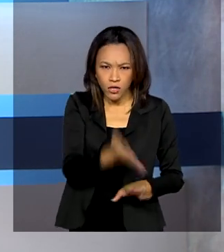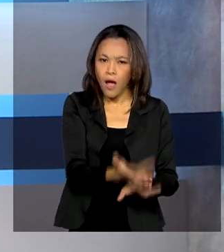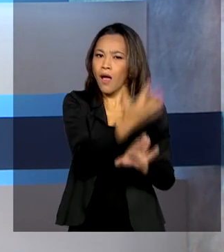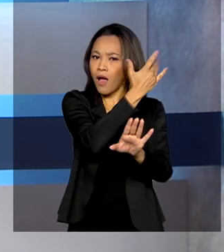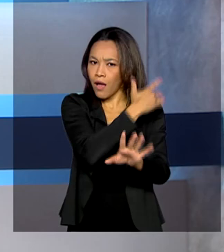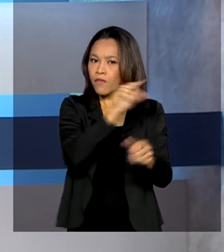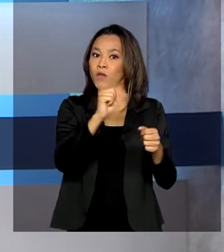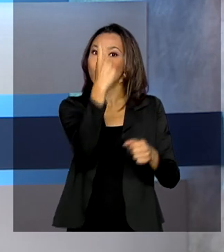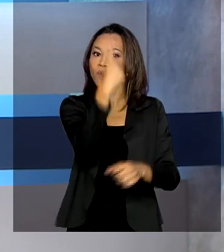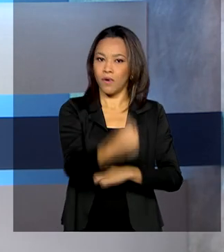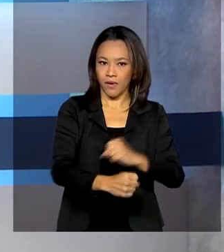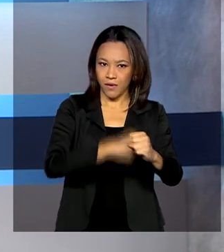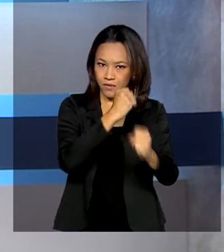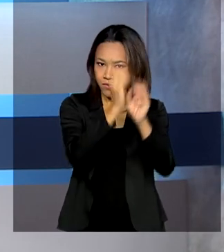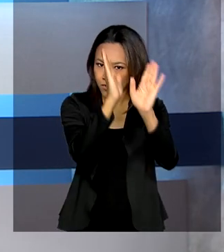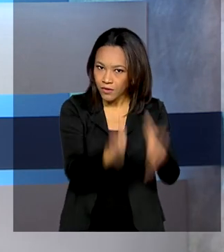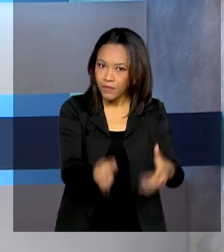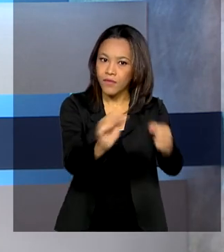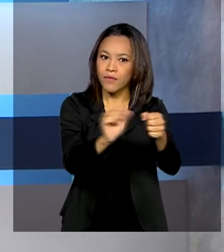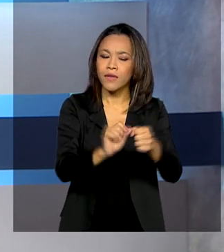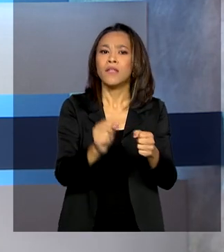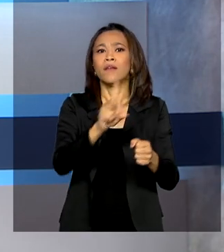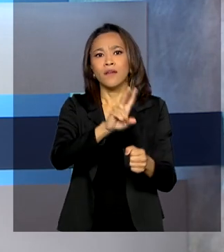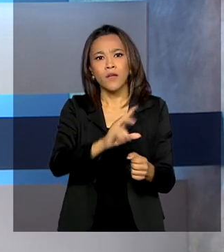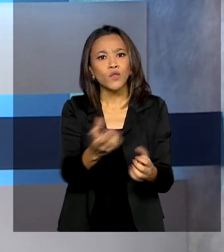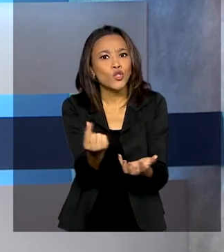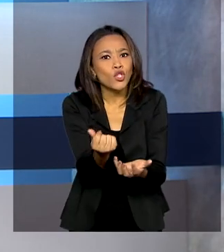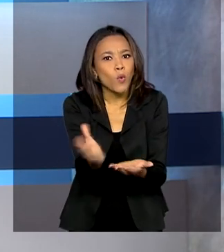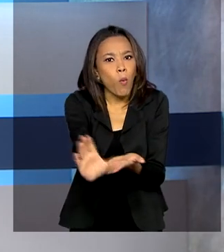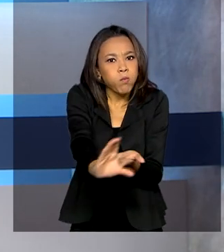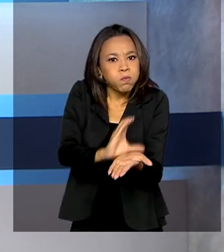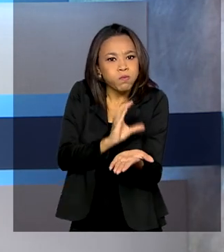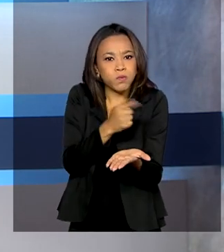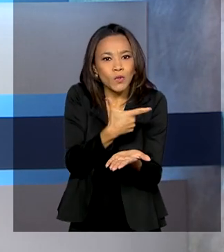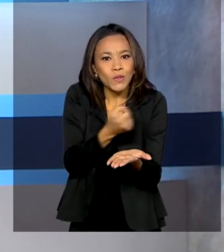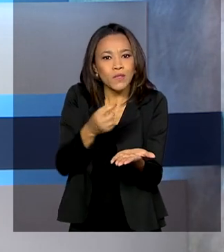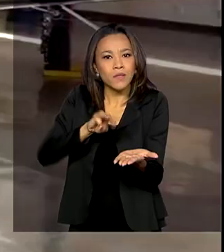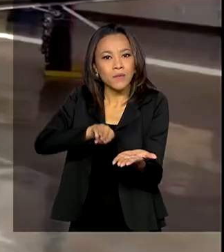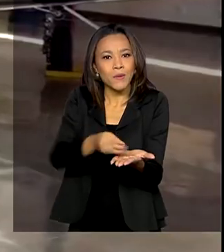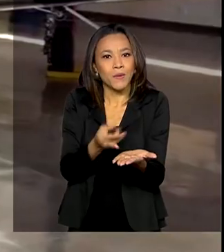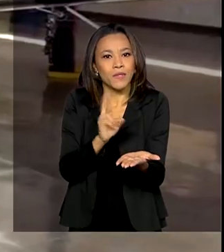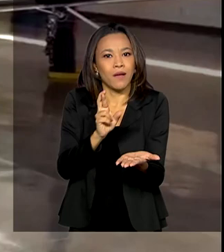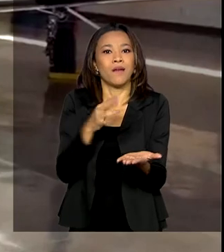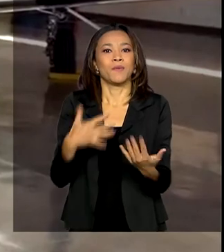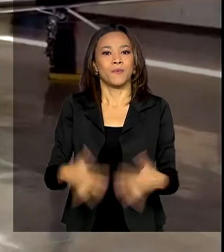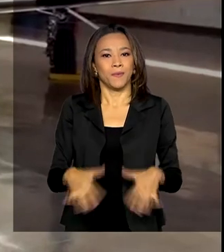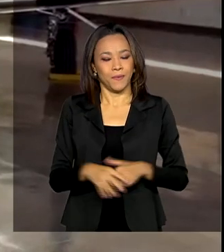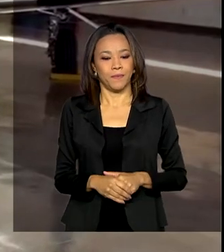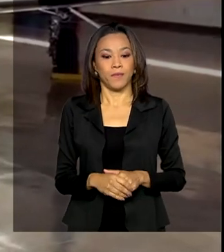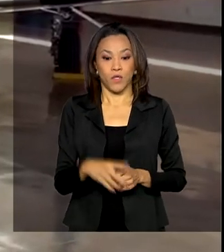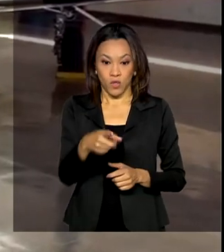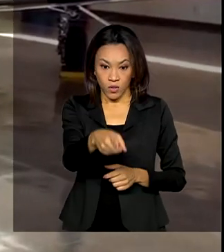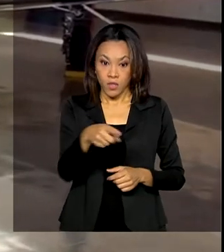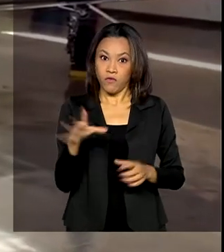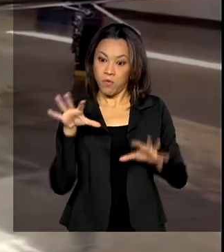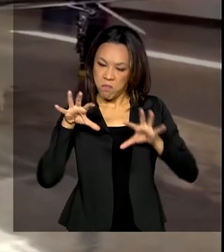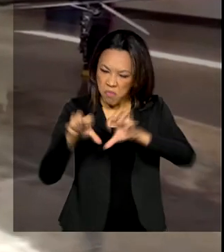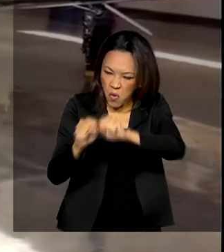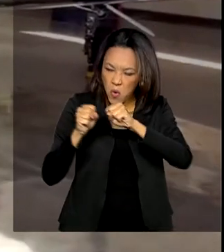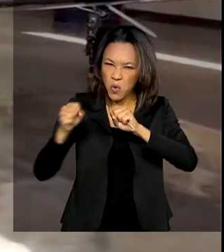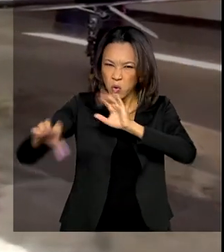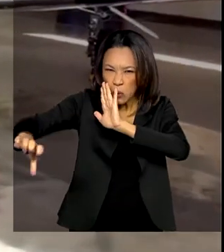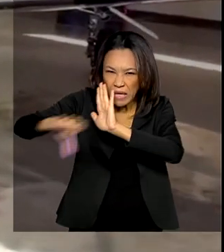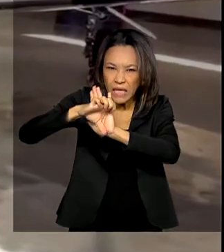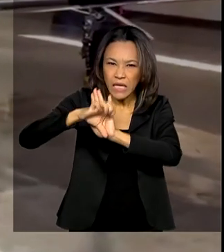em apenas um ano e devem gerar mais de 200 milhões de reais. Os bens apreendidos do crime